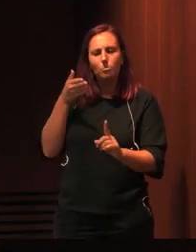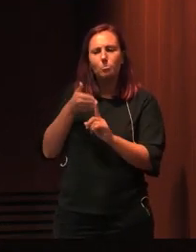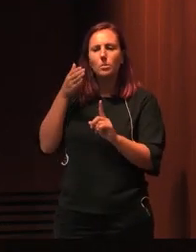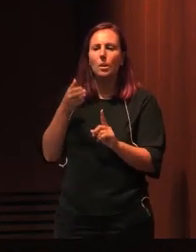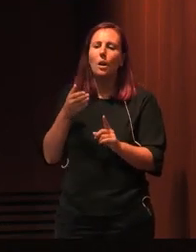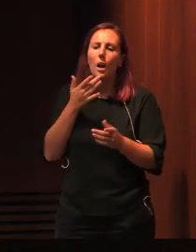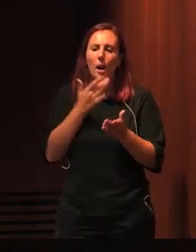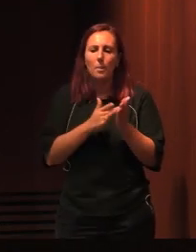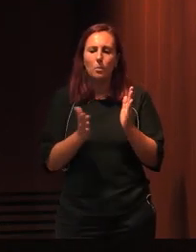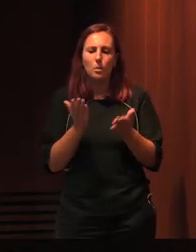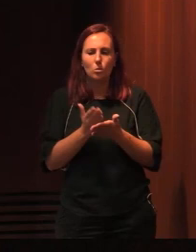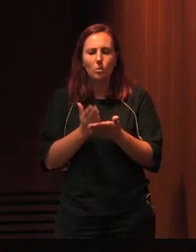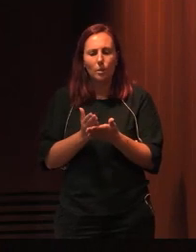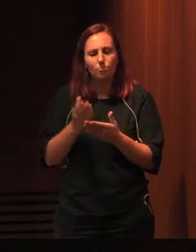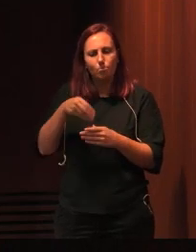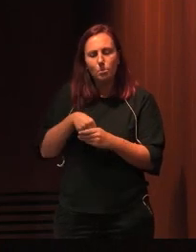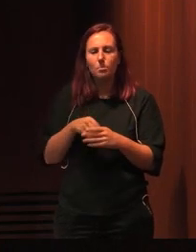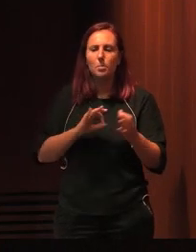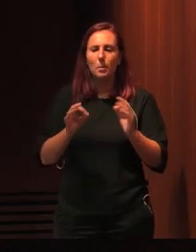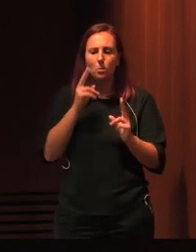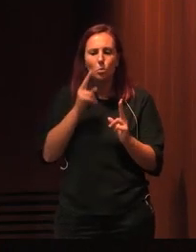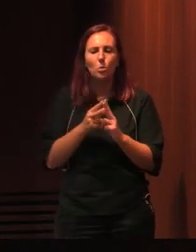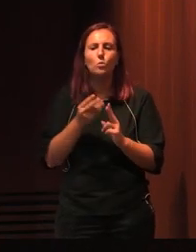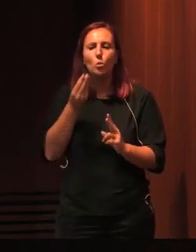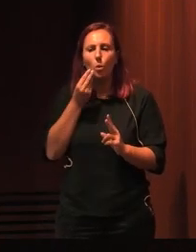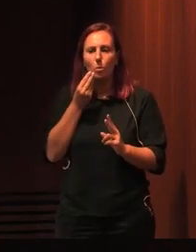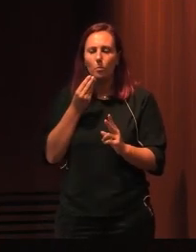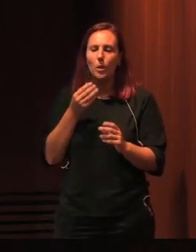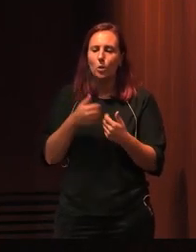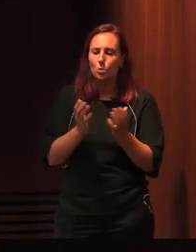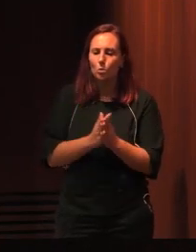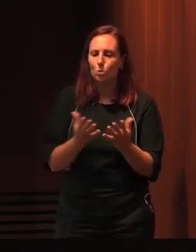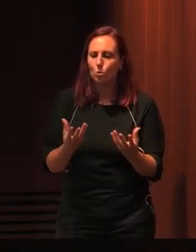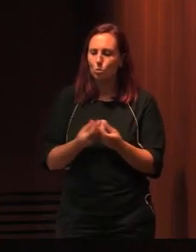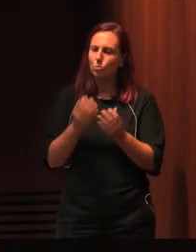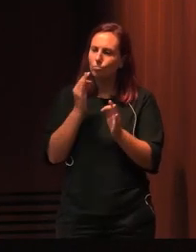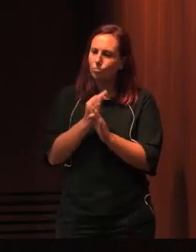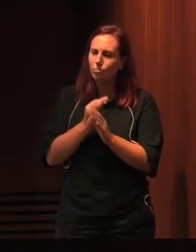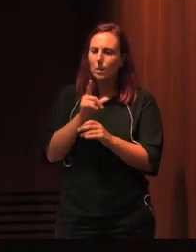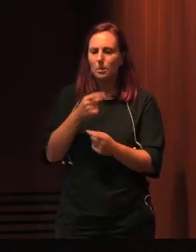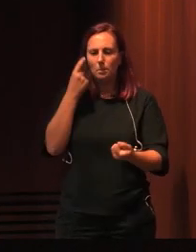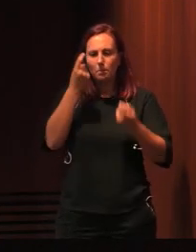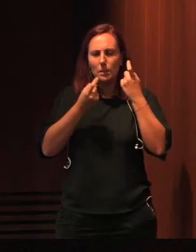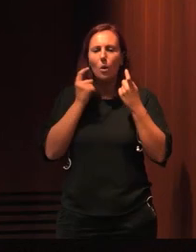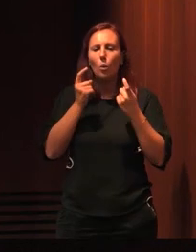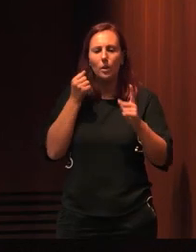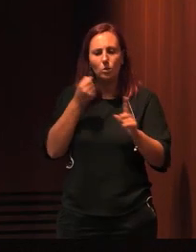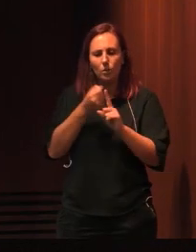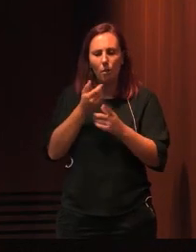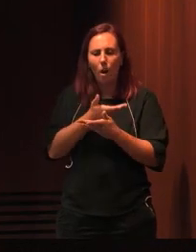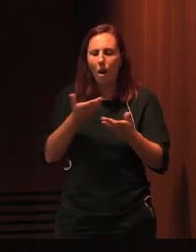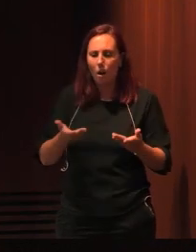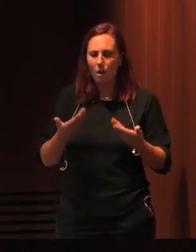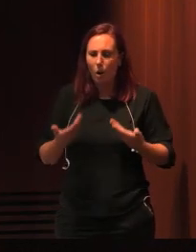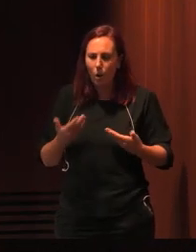Escolares, preparámos este encontro para podermos, em conjunto, celebrar e refletir sobre os grandes desafios que temos no